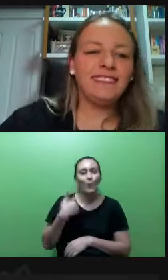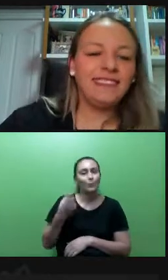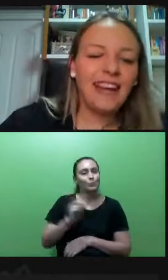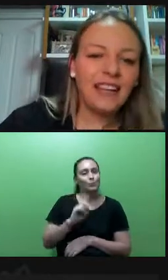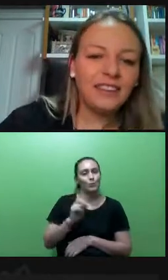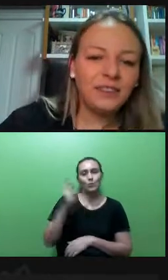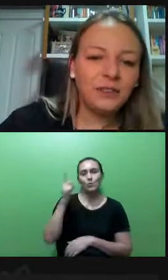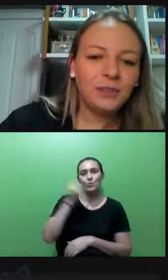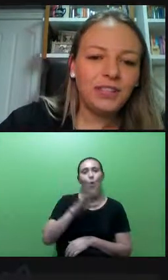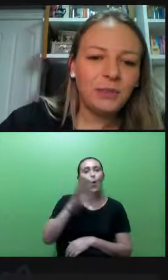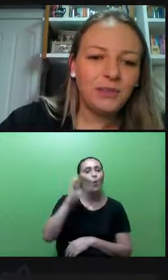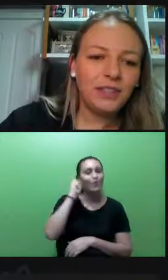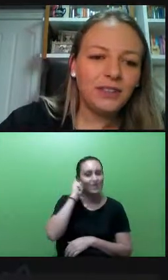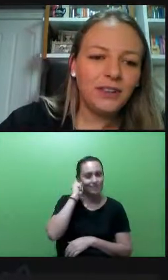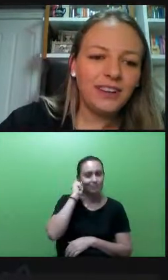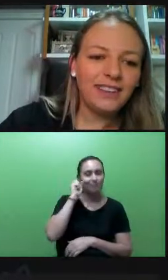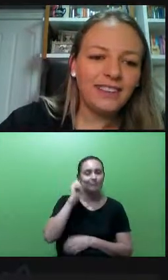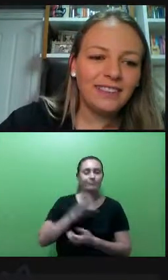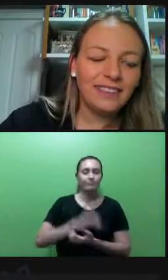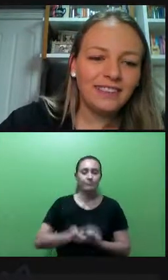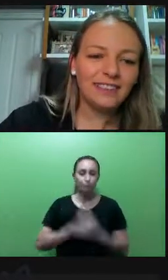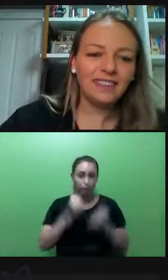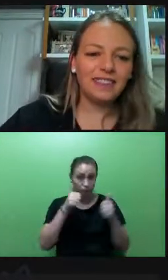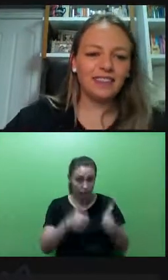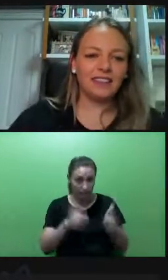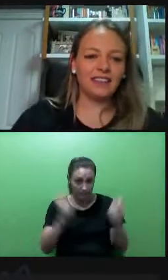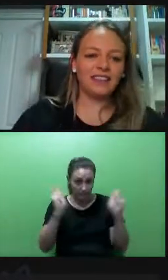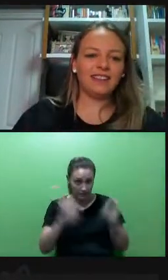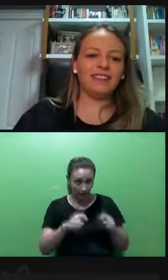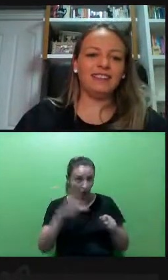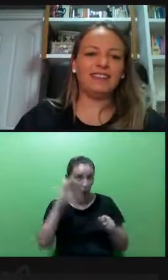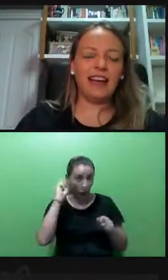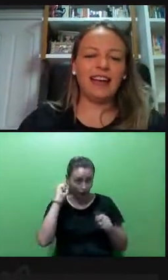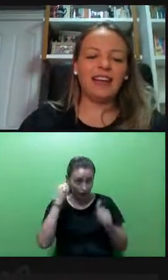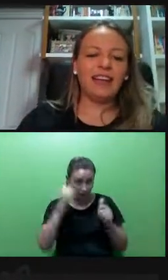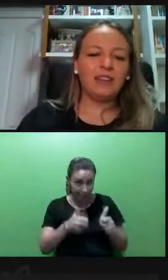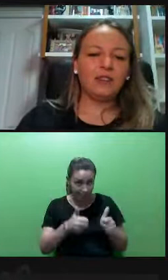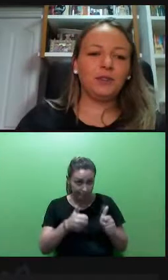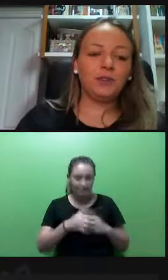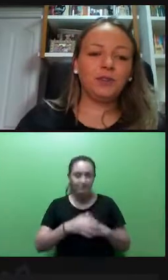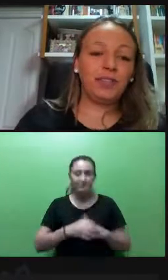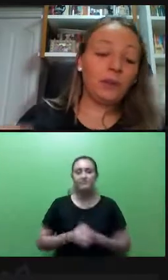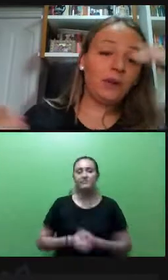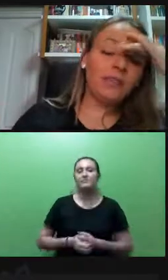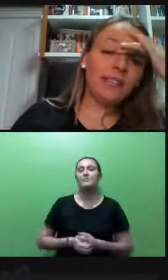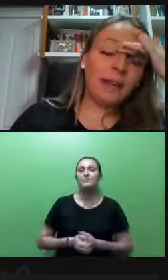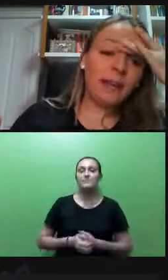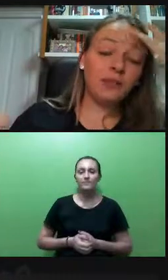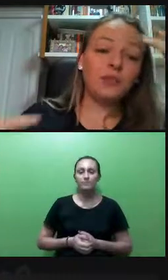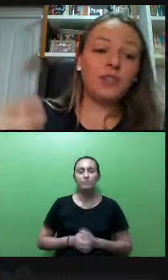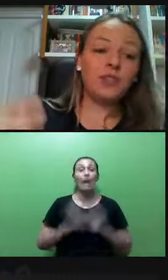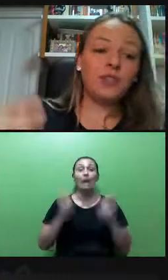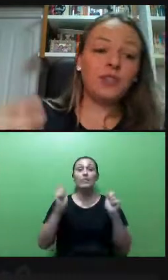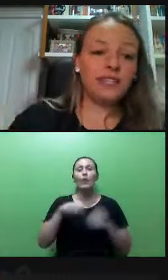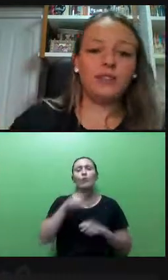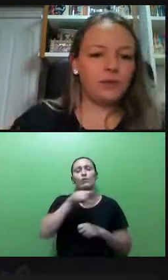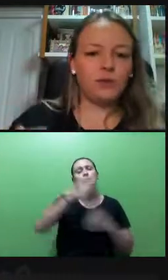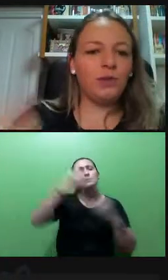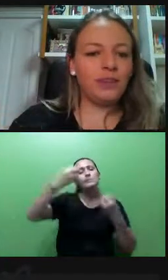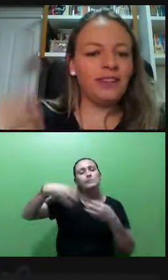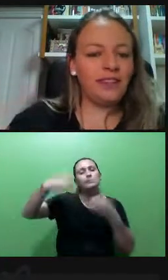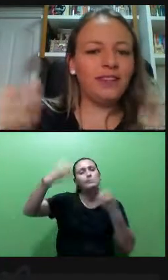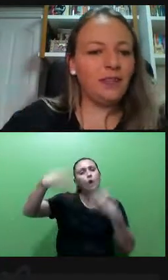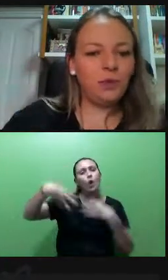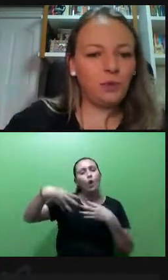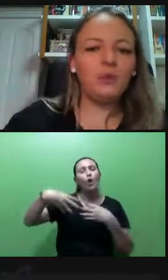travou aqui. Tá. Tu está me ouvindo agora? Agora eu estou. Tá. Deu para ouvir até a partir que disse que